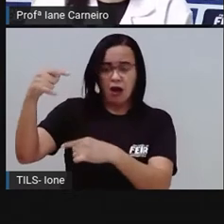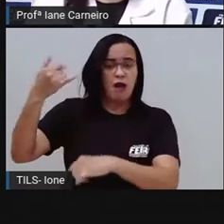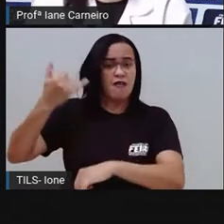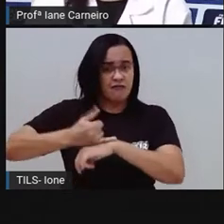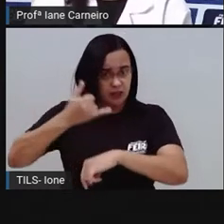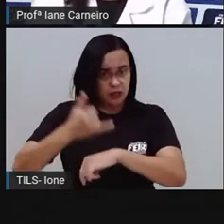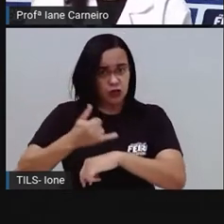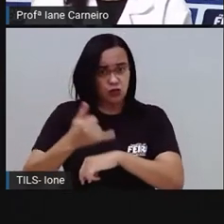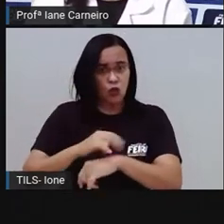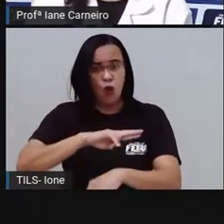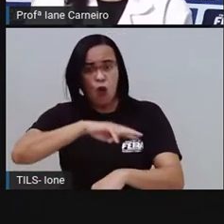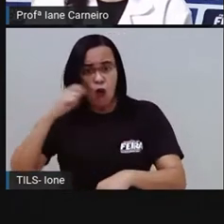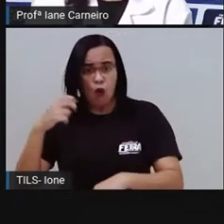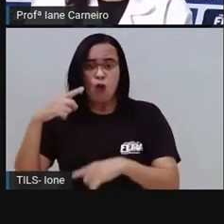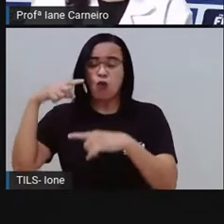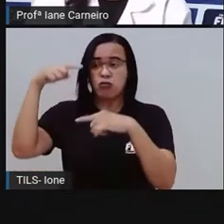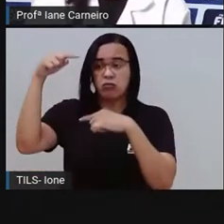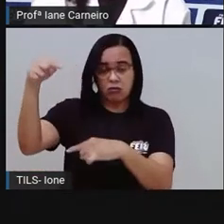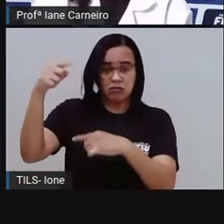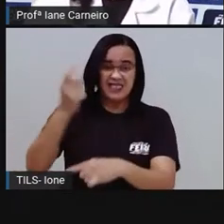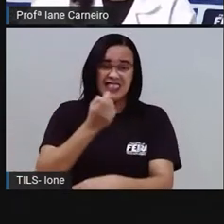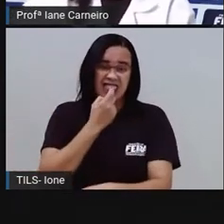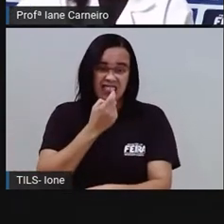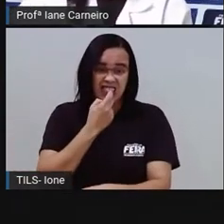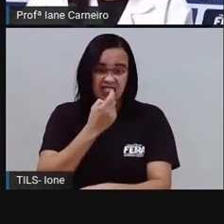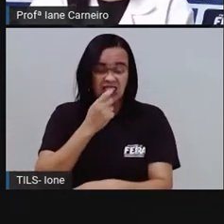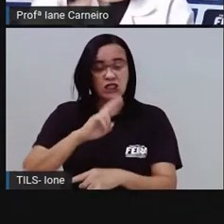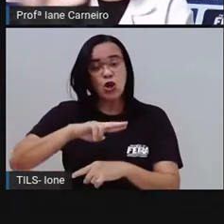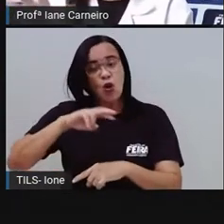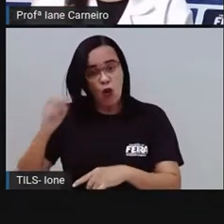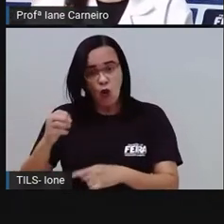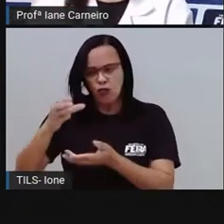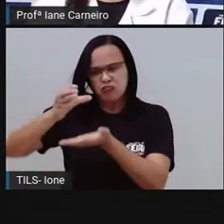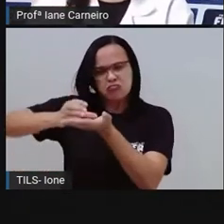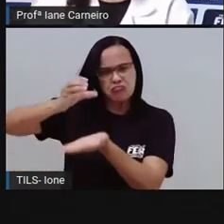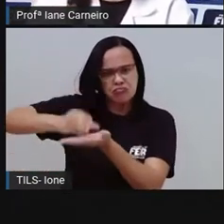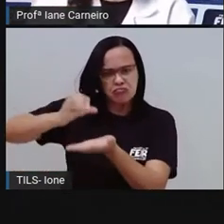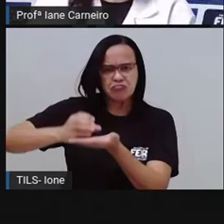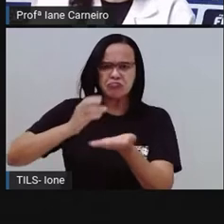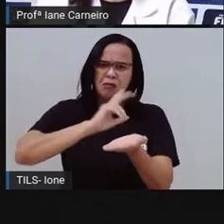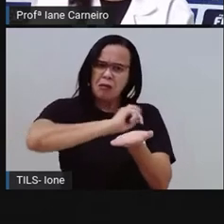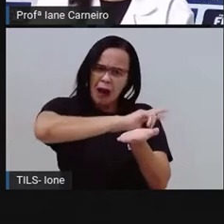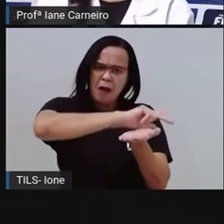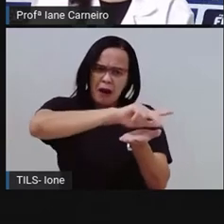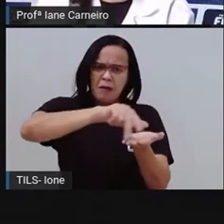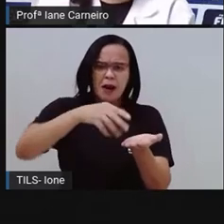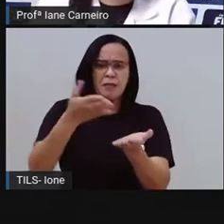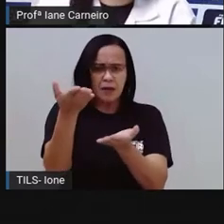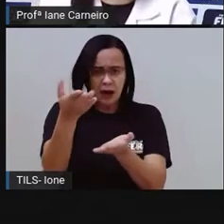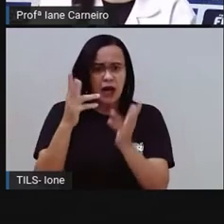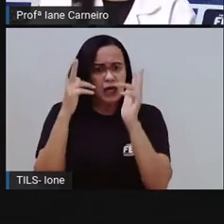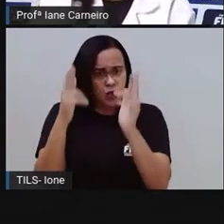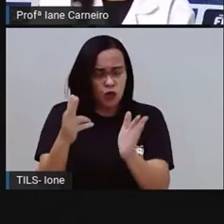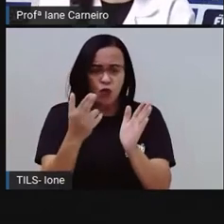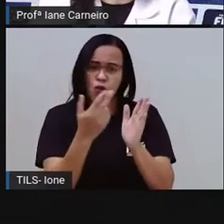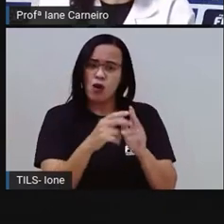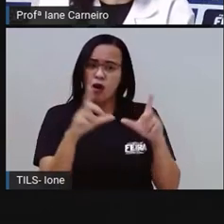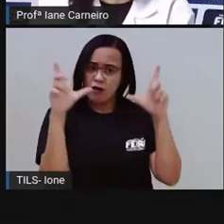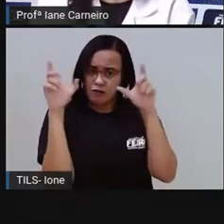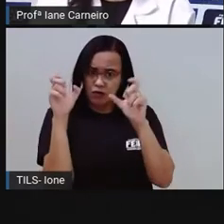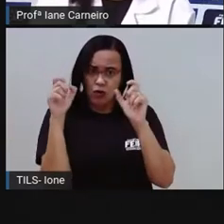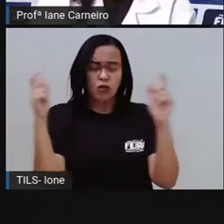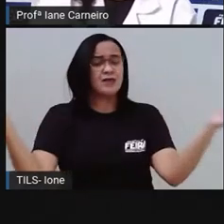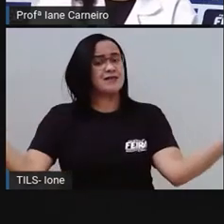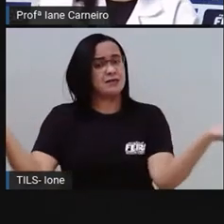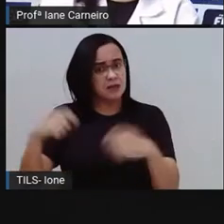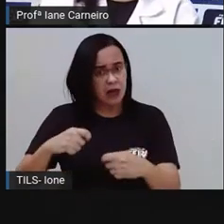descartável, a latinha de alumínio. Essas coisas que estão na imagem aí, nós conseguimos reciclar, reutilizar.